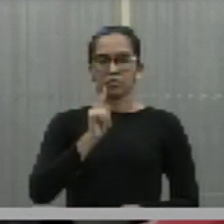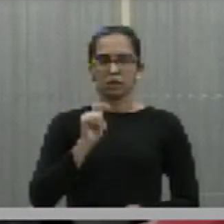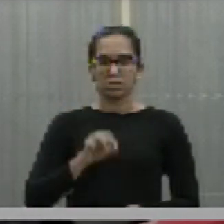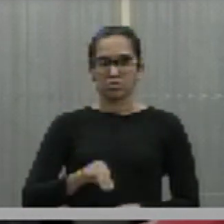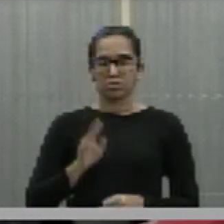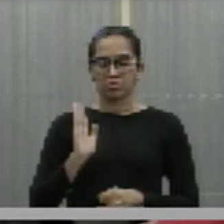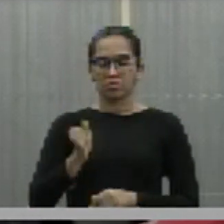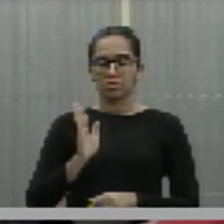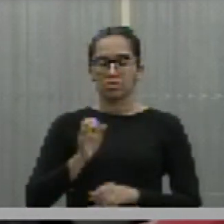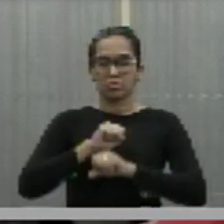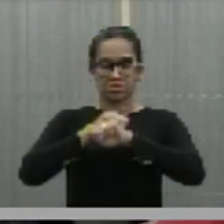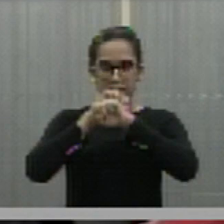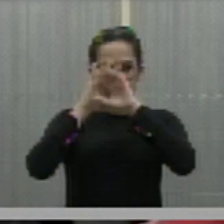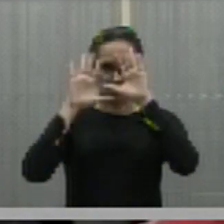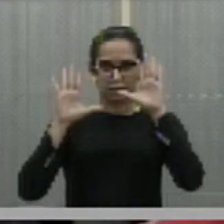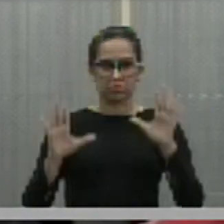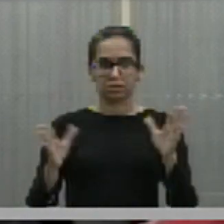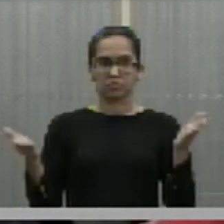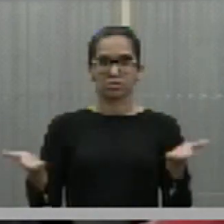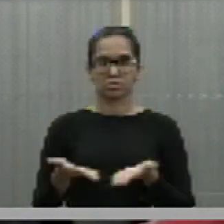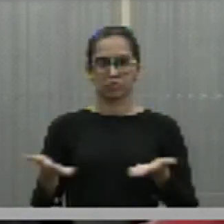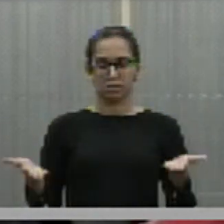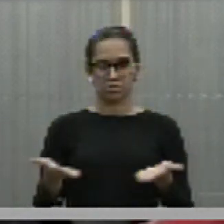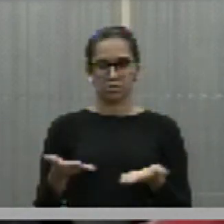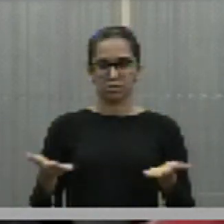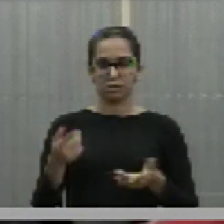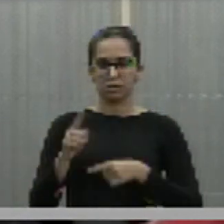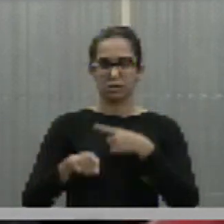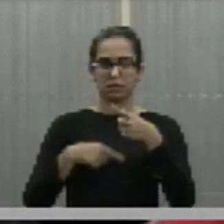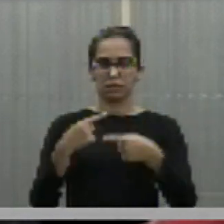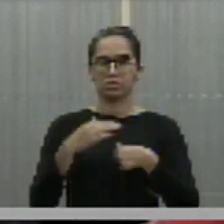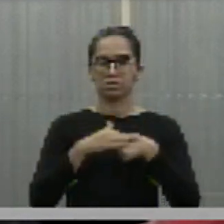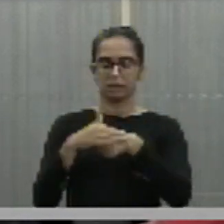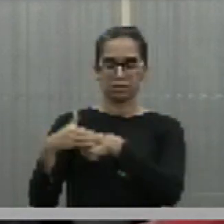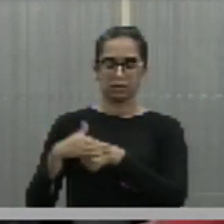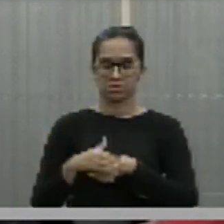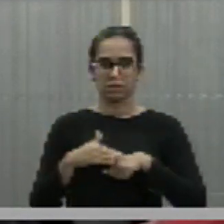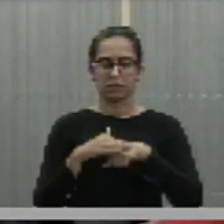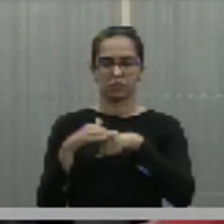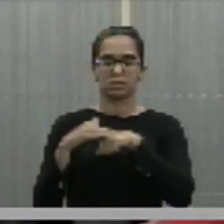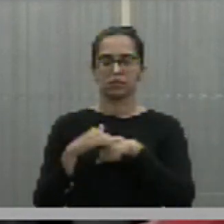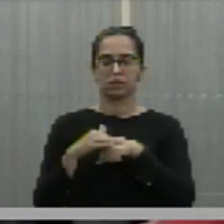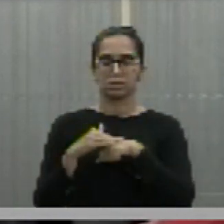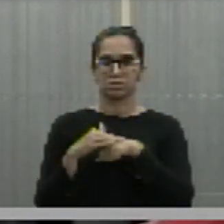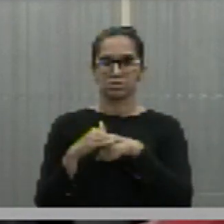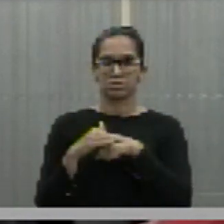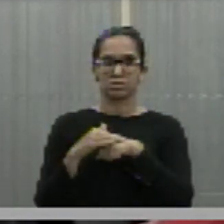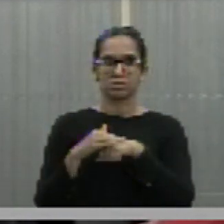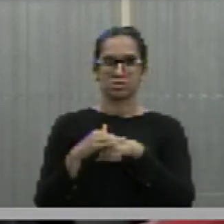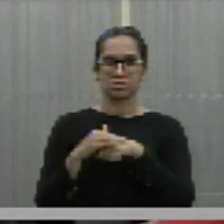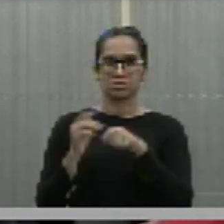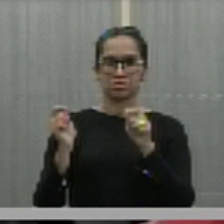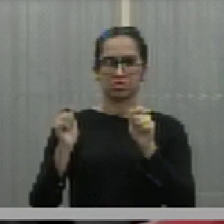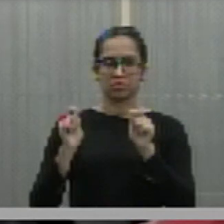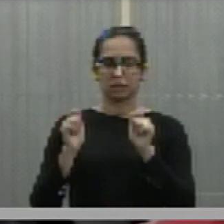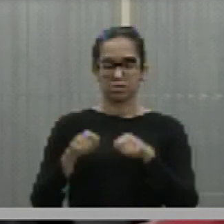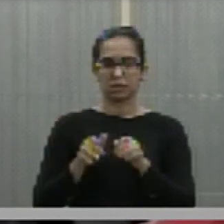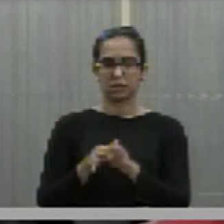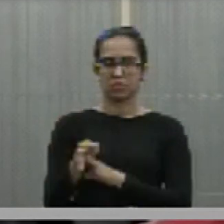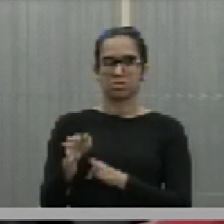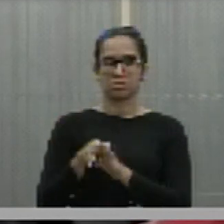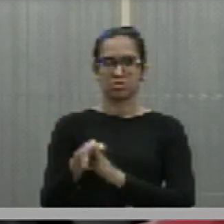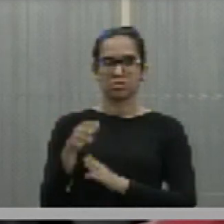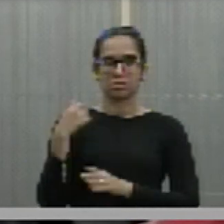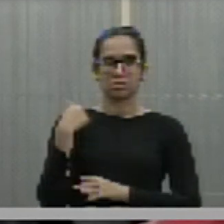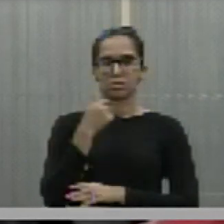alguns esclarecimentos, e nesse momento, depois de fazermos todos os entendimentos possíveis, orientação é